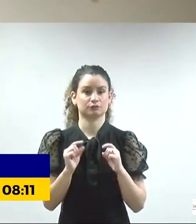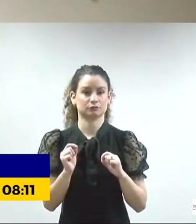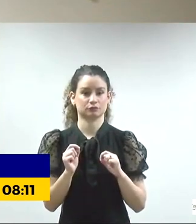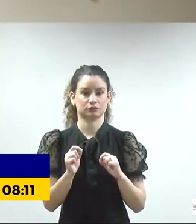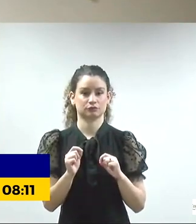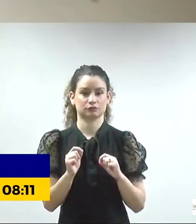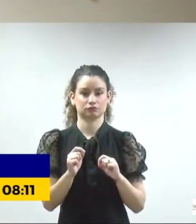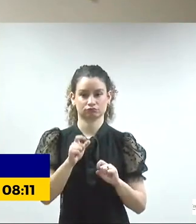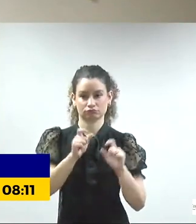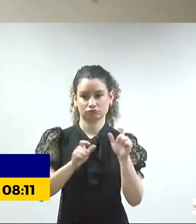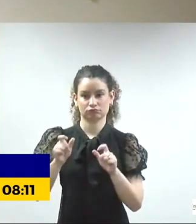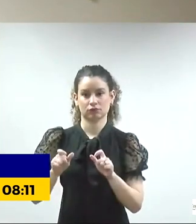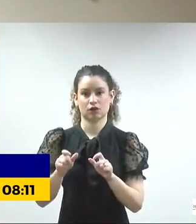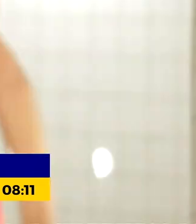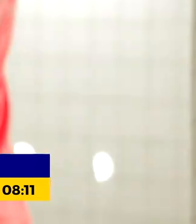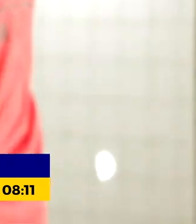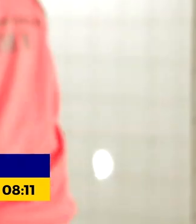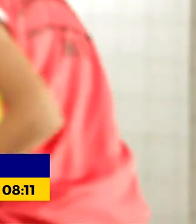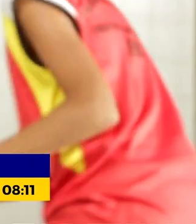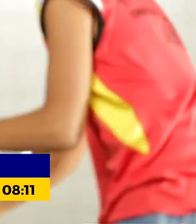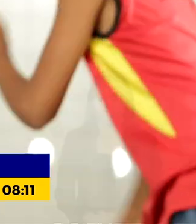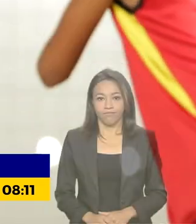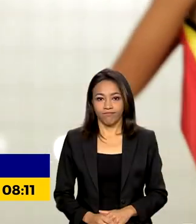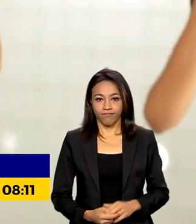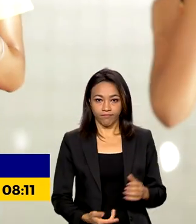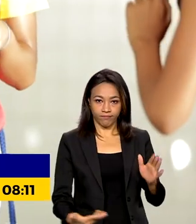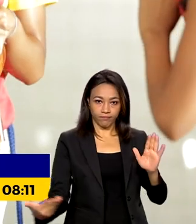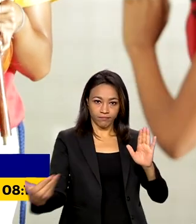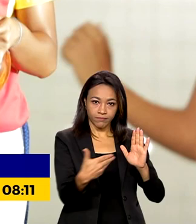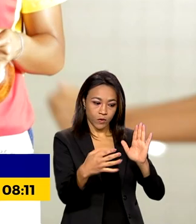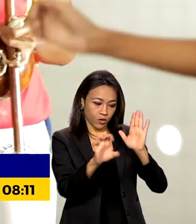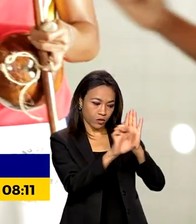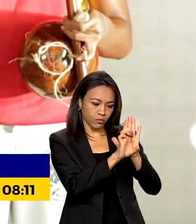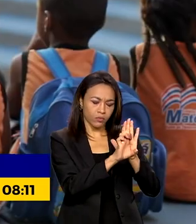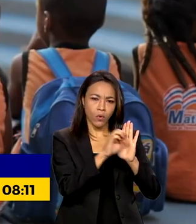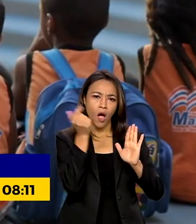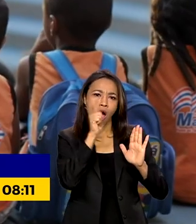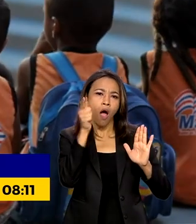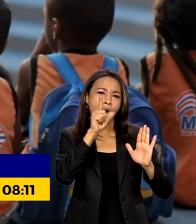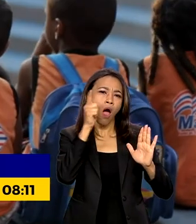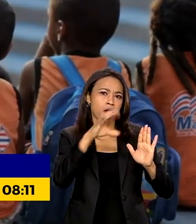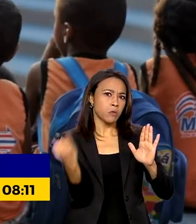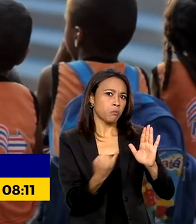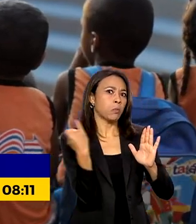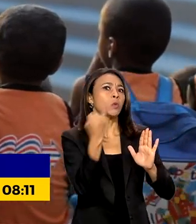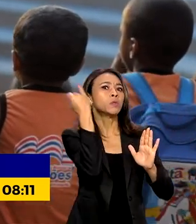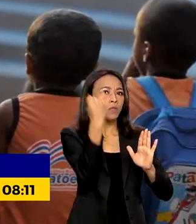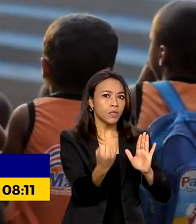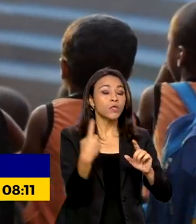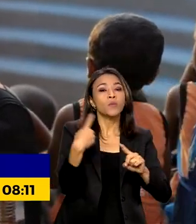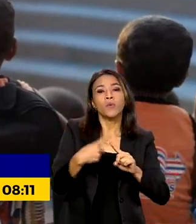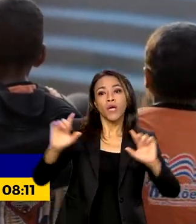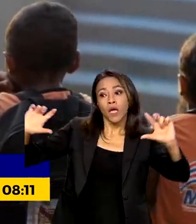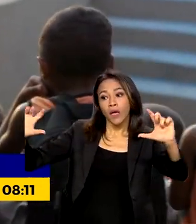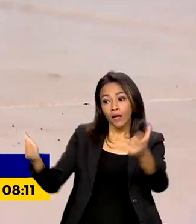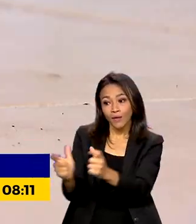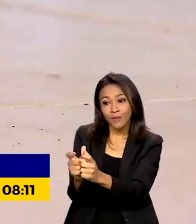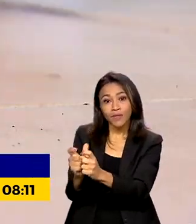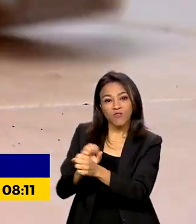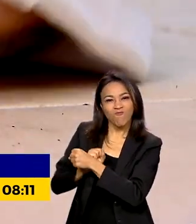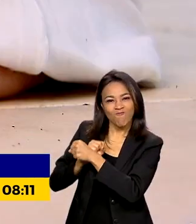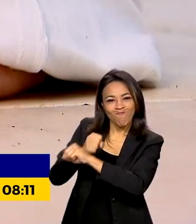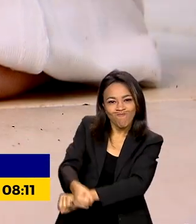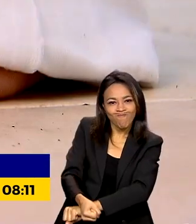conselheiros e das conselheiras tutelares. O ECA trouxe conquistas importantes, especialmente com a redução do trabalho infantil.